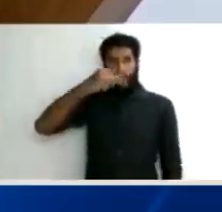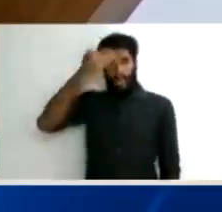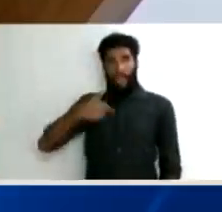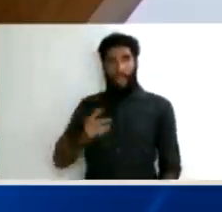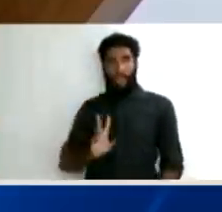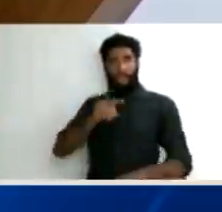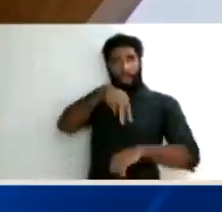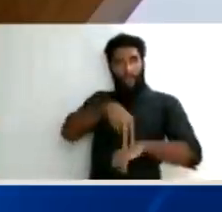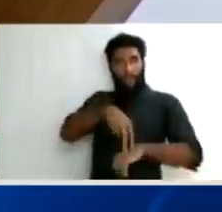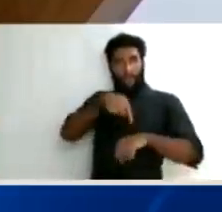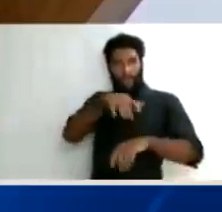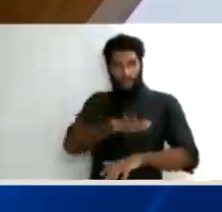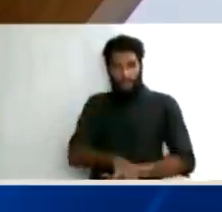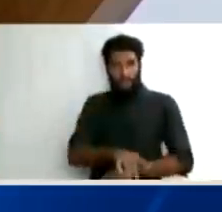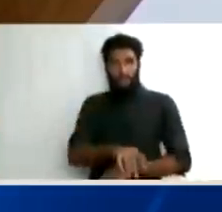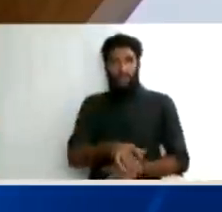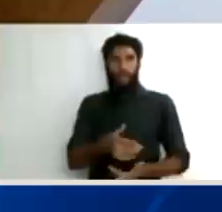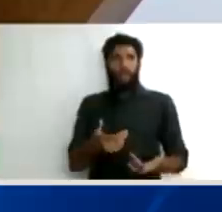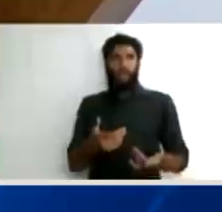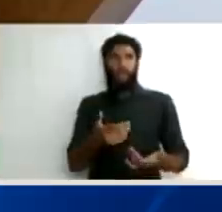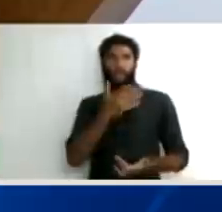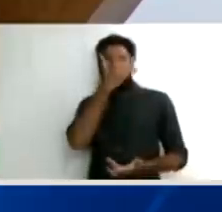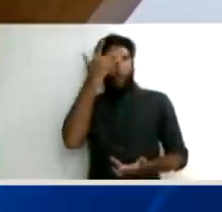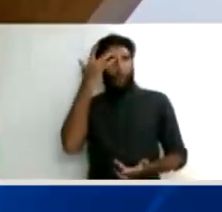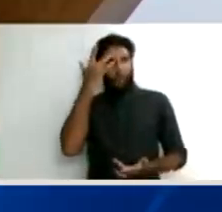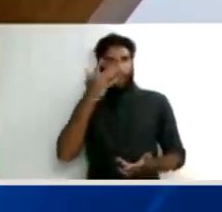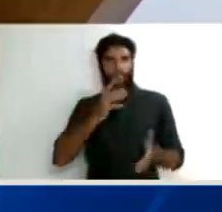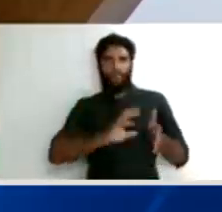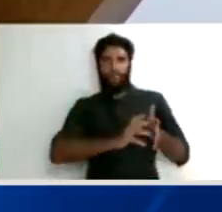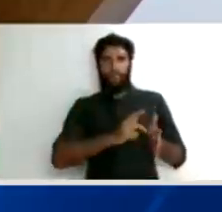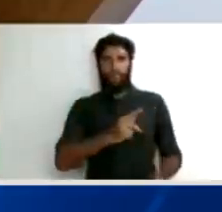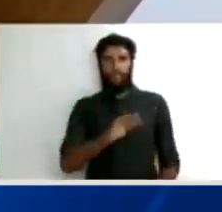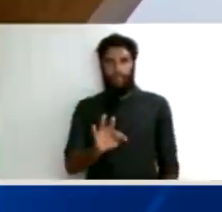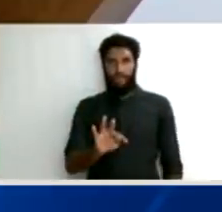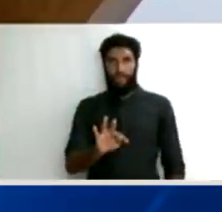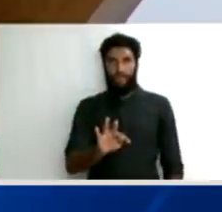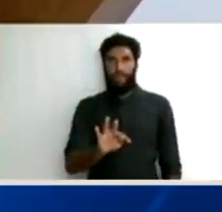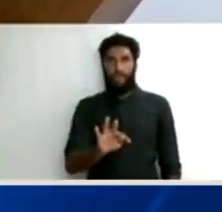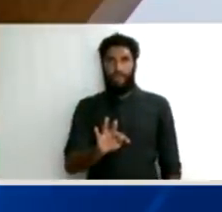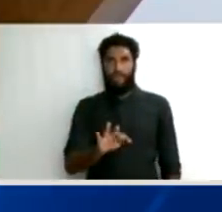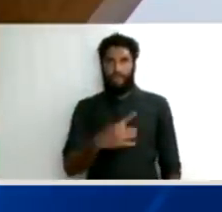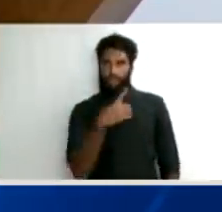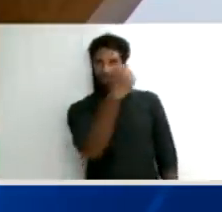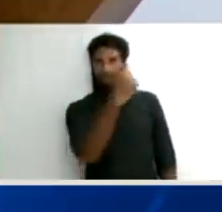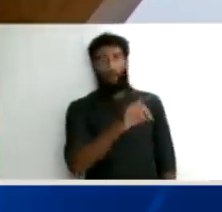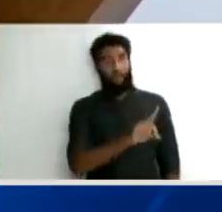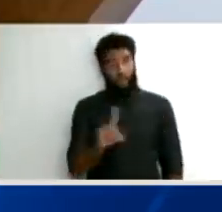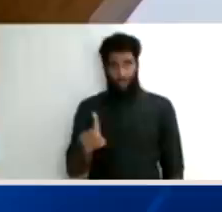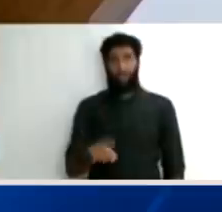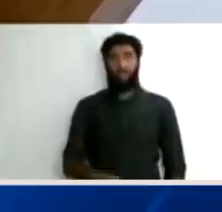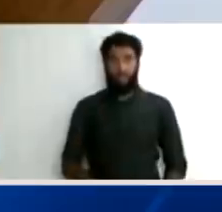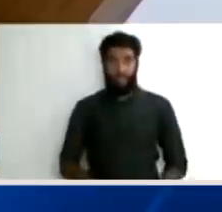afastada, foi afastada em segundo grau pelo Tribunal Regional Federal, foi afastada também por